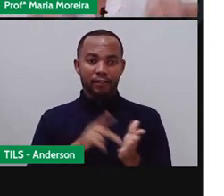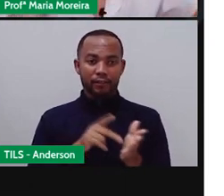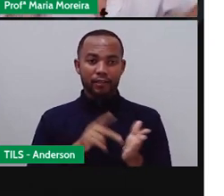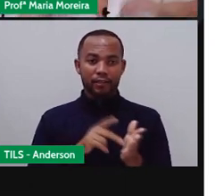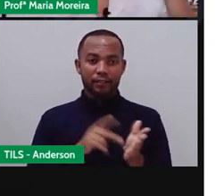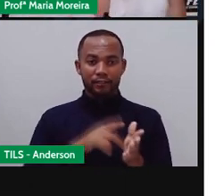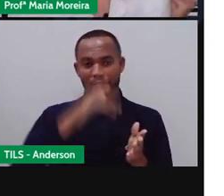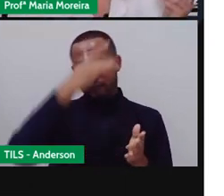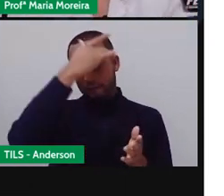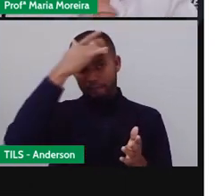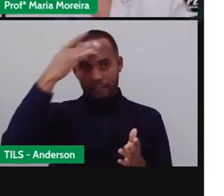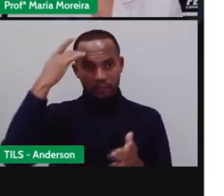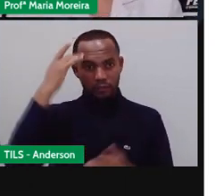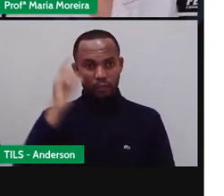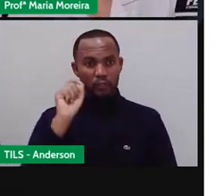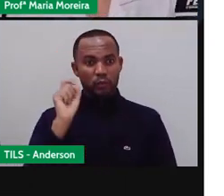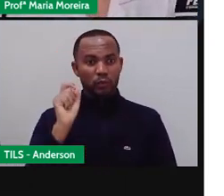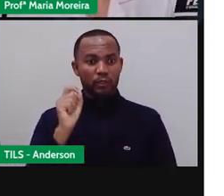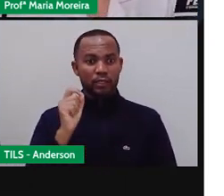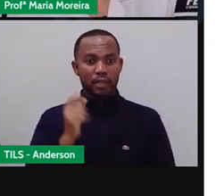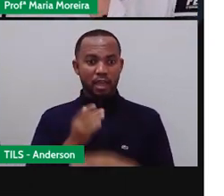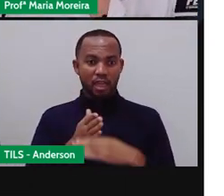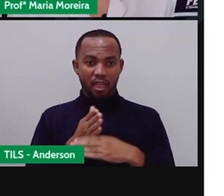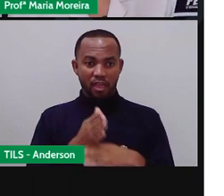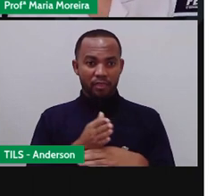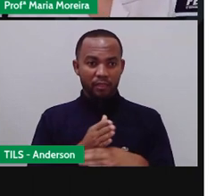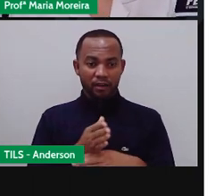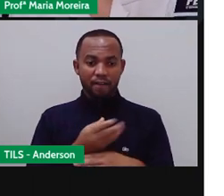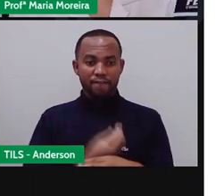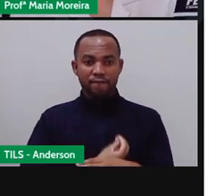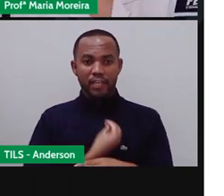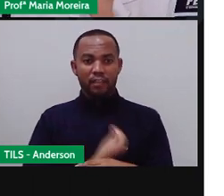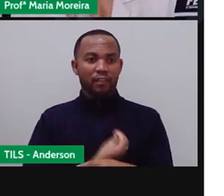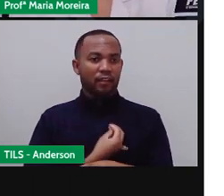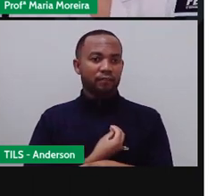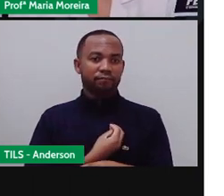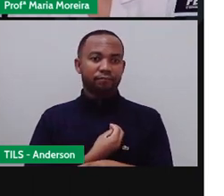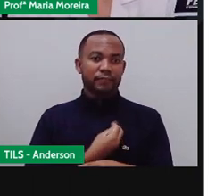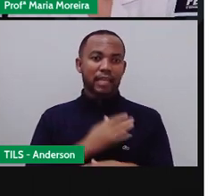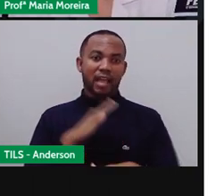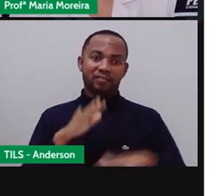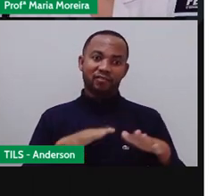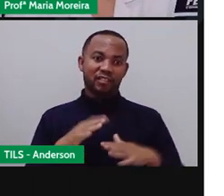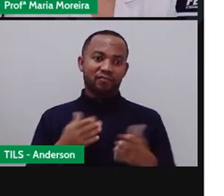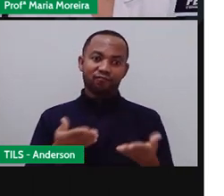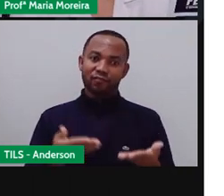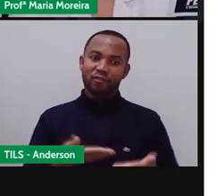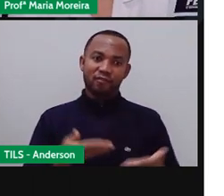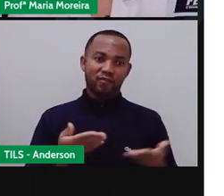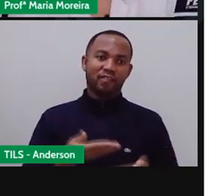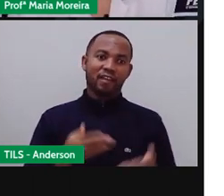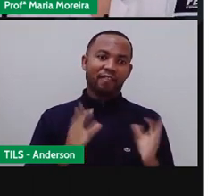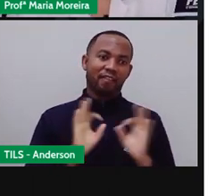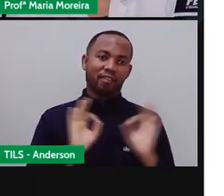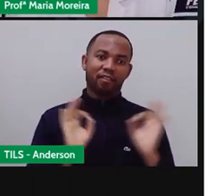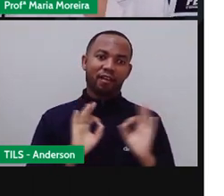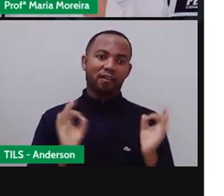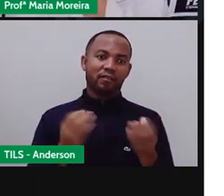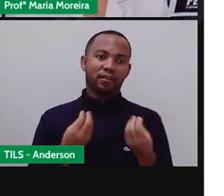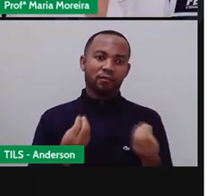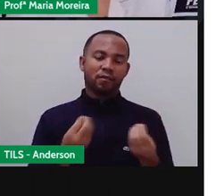acabam, né, entrando na sua vida, mesmo sem ser, o quê? Convidadas. A gente precisa ter muito cuidado.